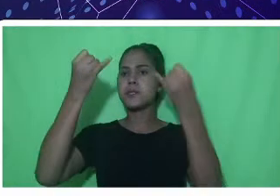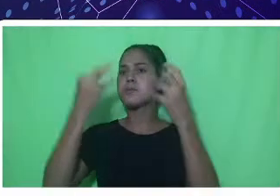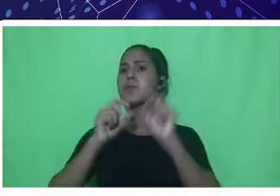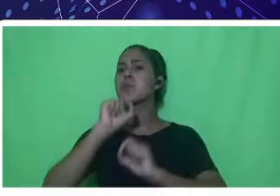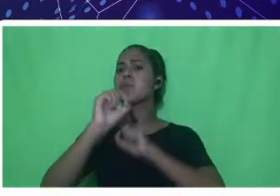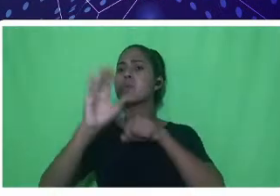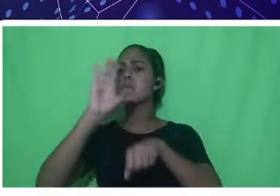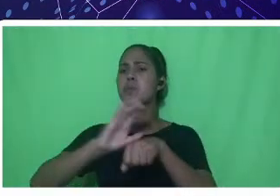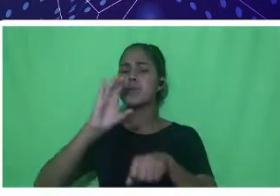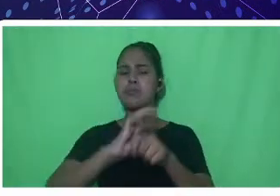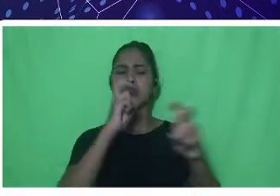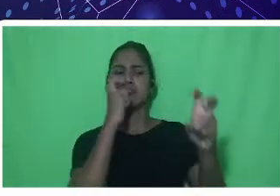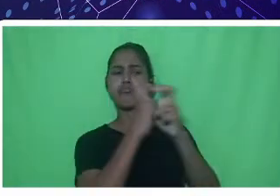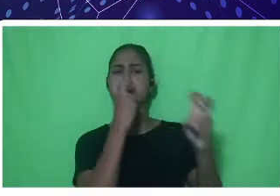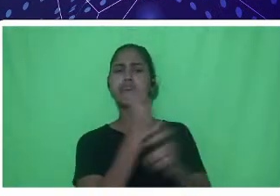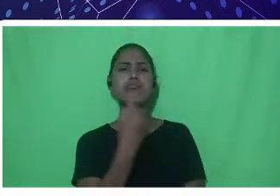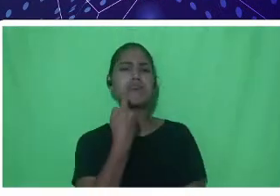funciona.